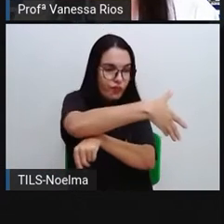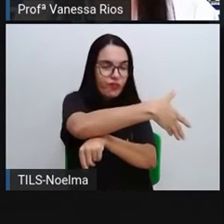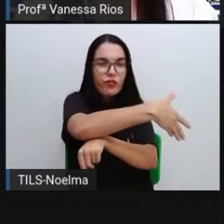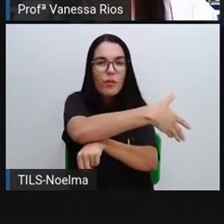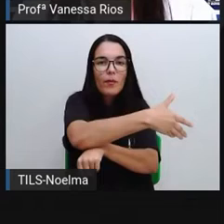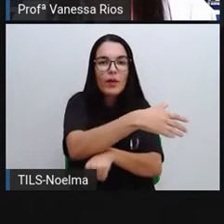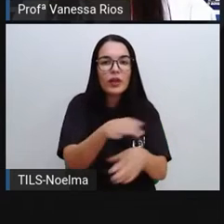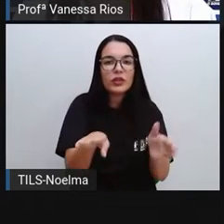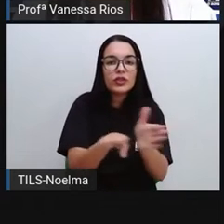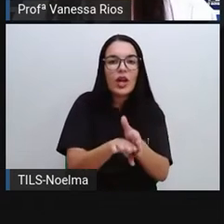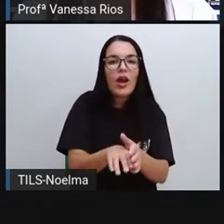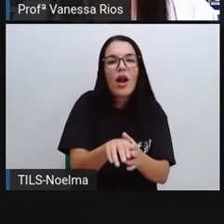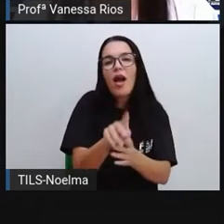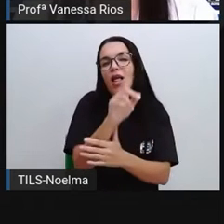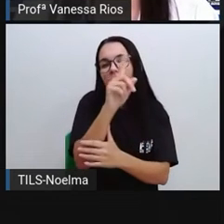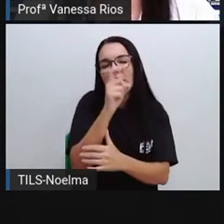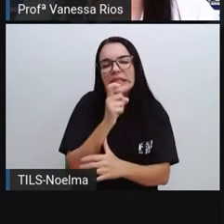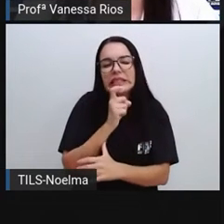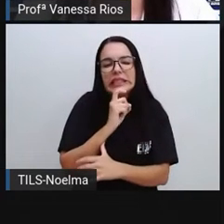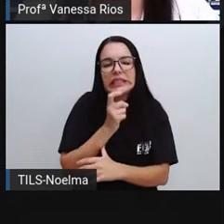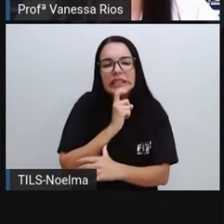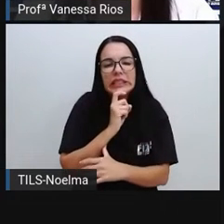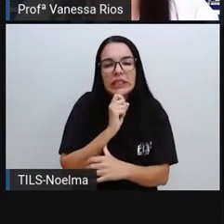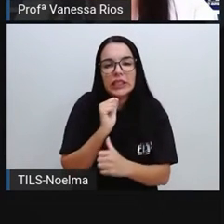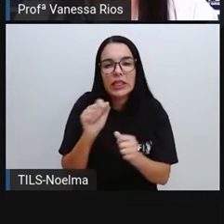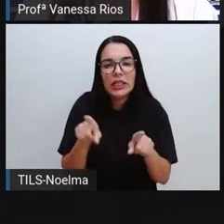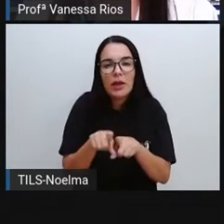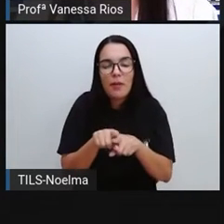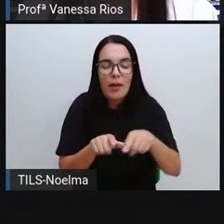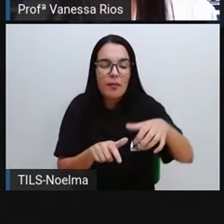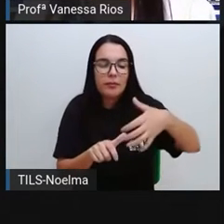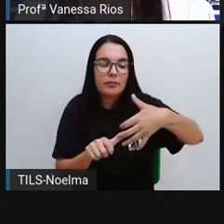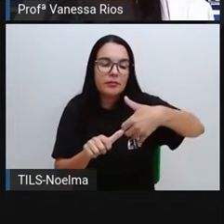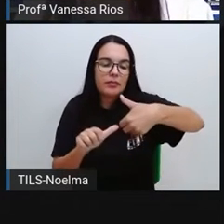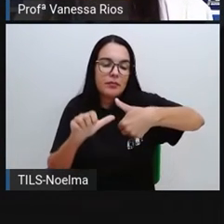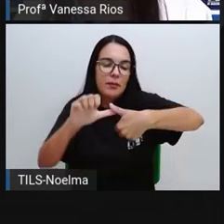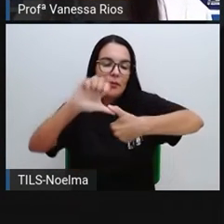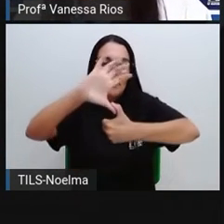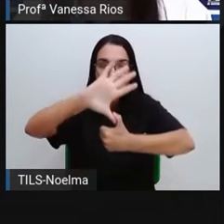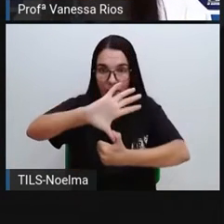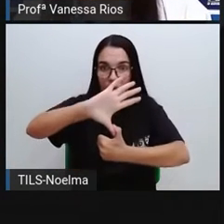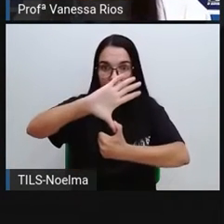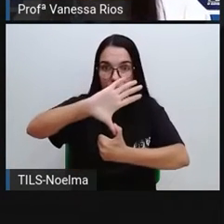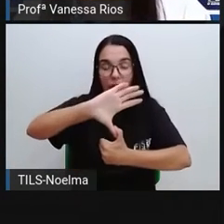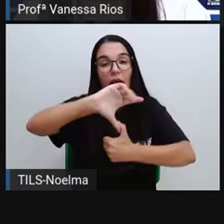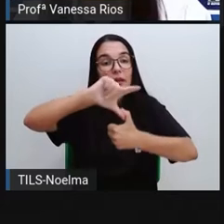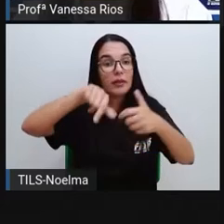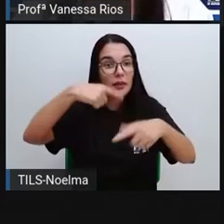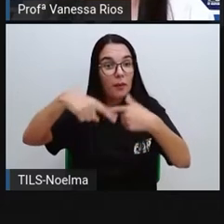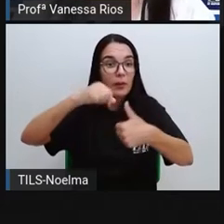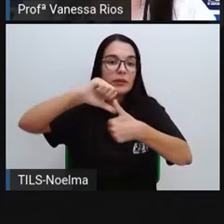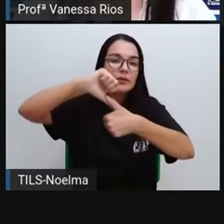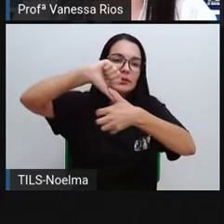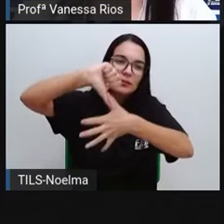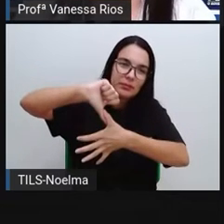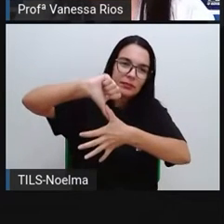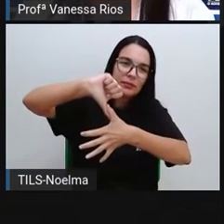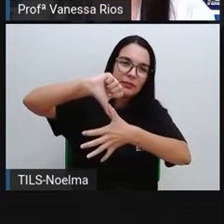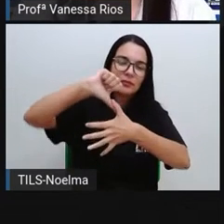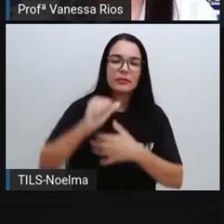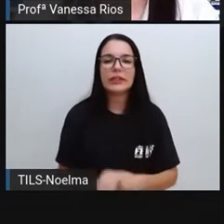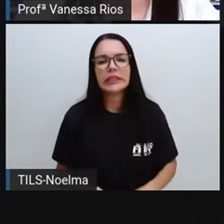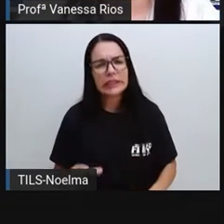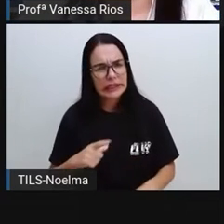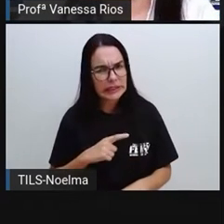chegaram aí ao Alasca, à América do Norte e, dando seguimento, chegaram à América do Sul. Existem também